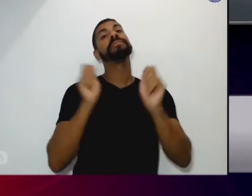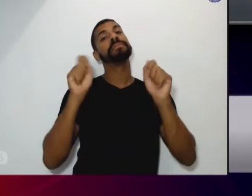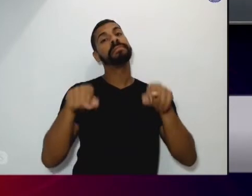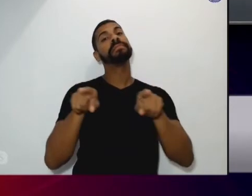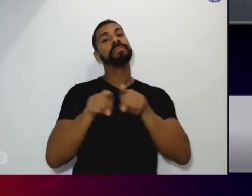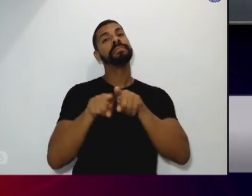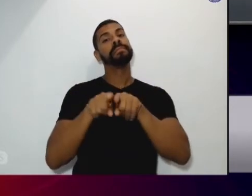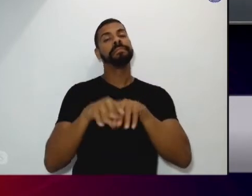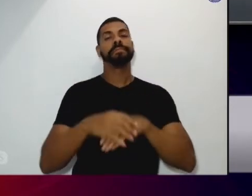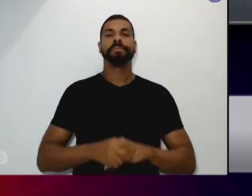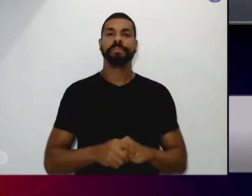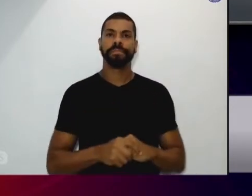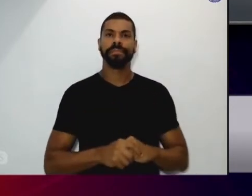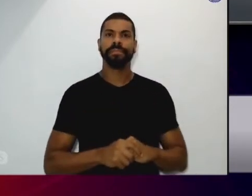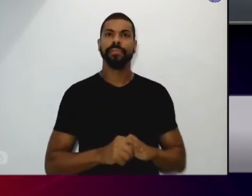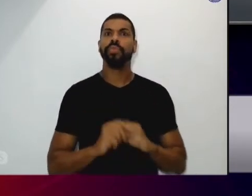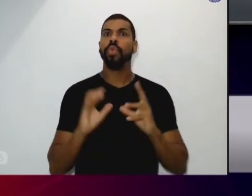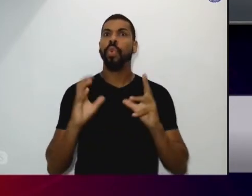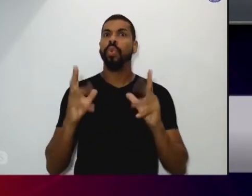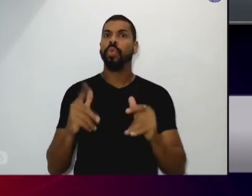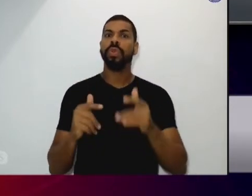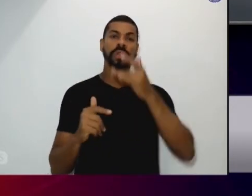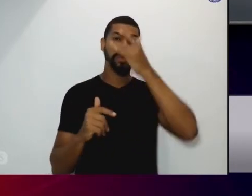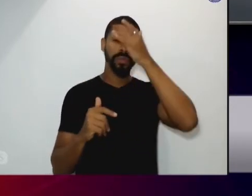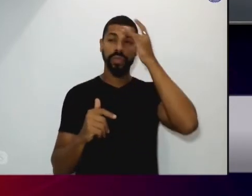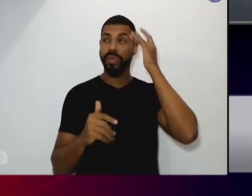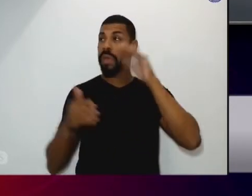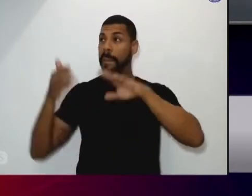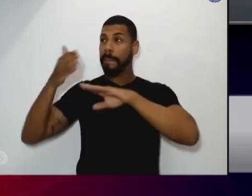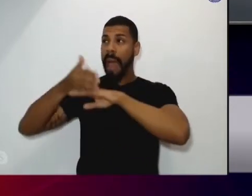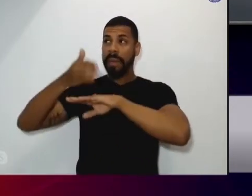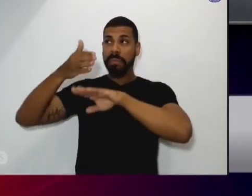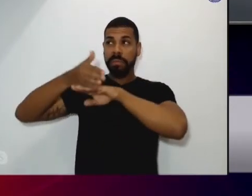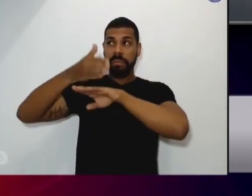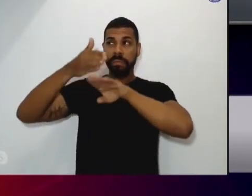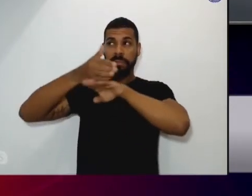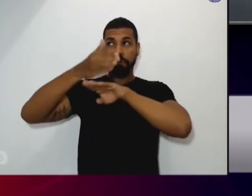todas as pessoas que participam dessa rede são voluntárias